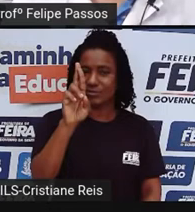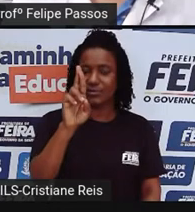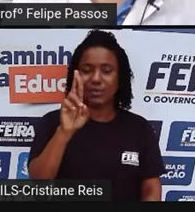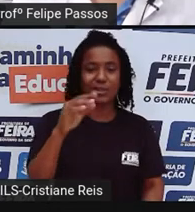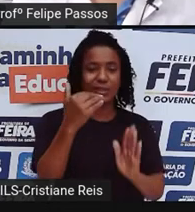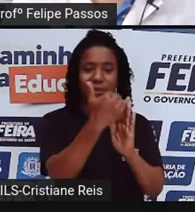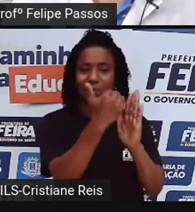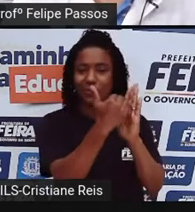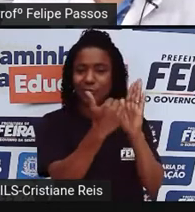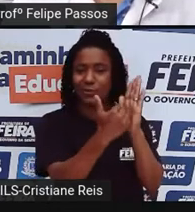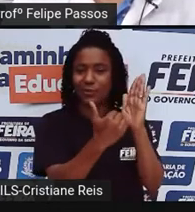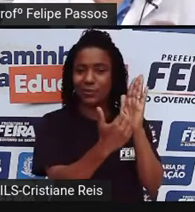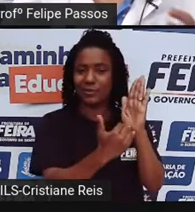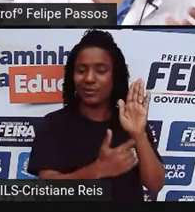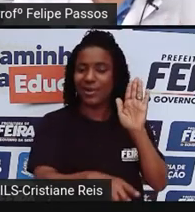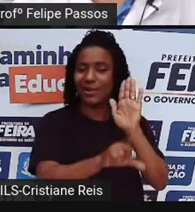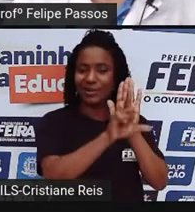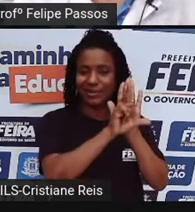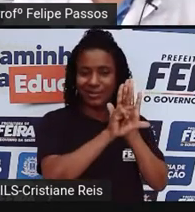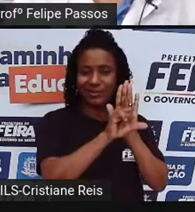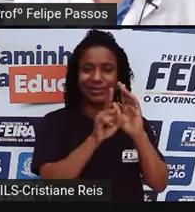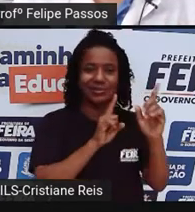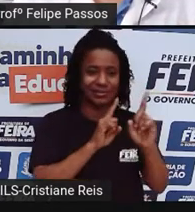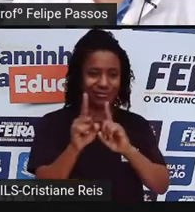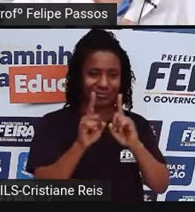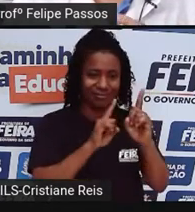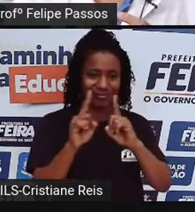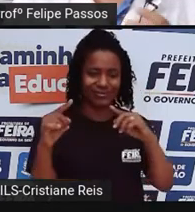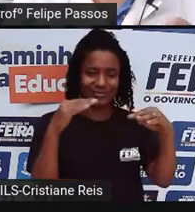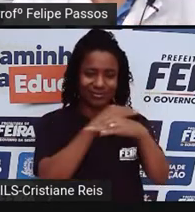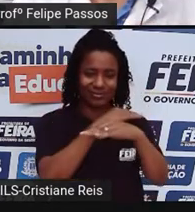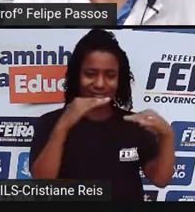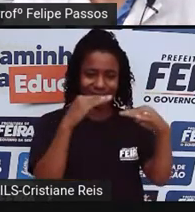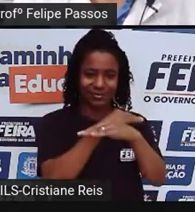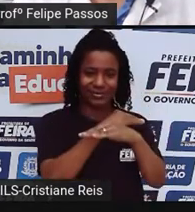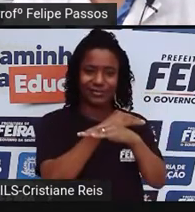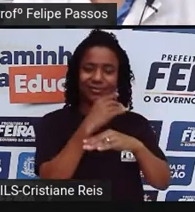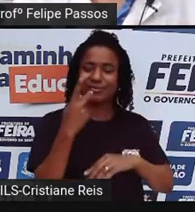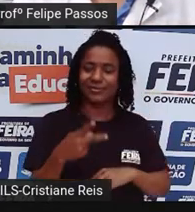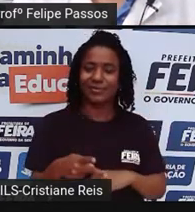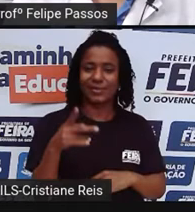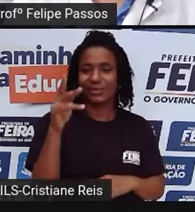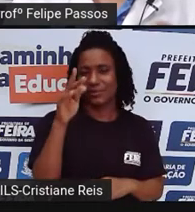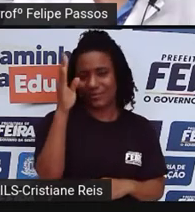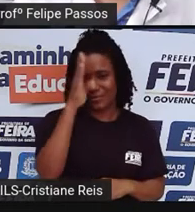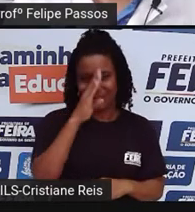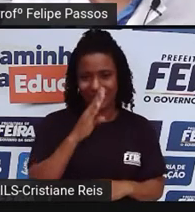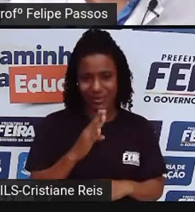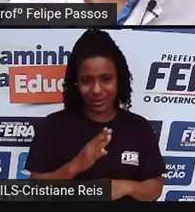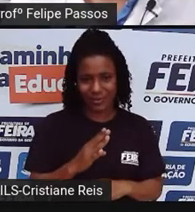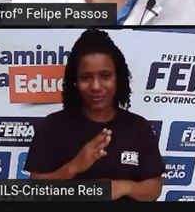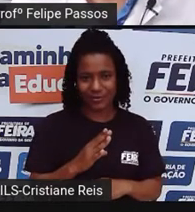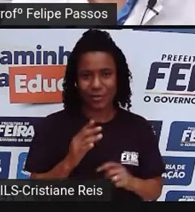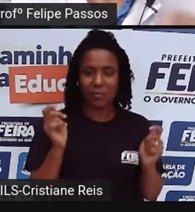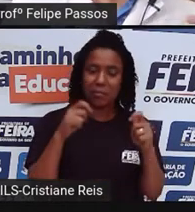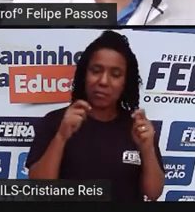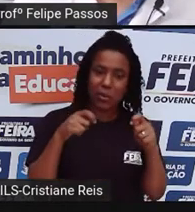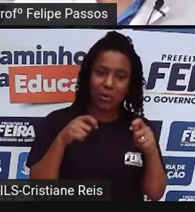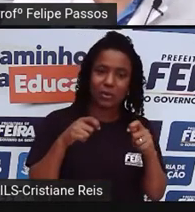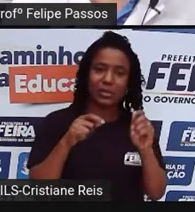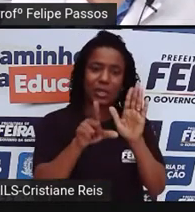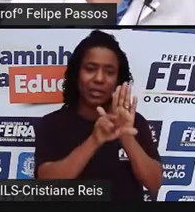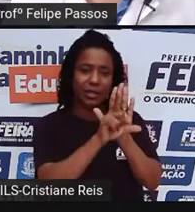Trânsito Brasileiro. Ele administra, né, conversa sobre as necessidades de se mudar uma lei, de repente,